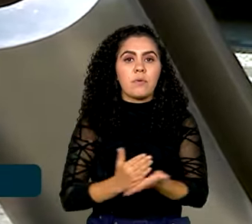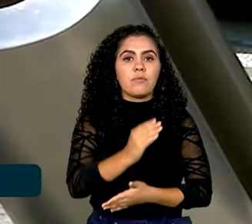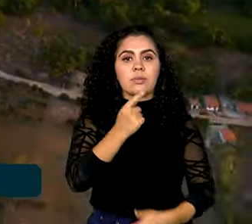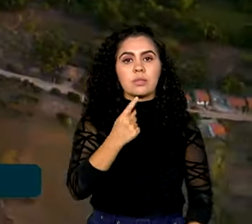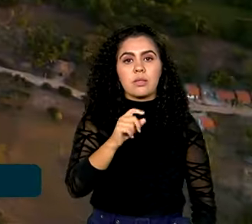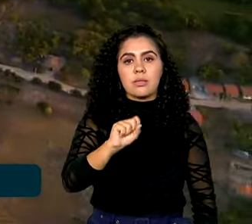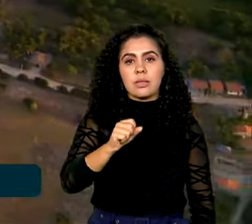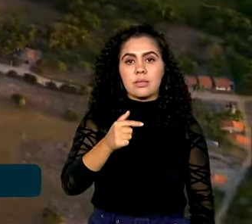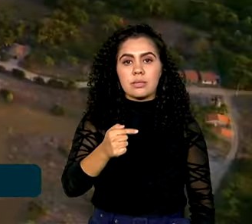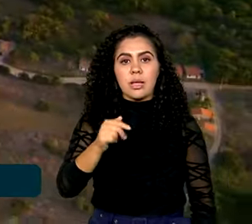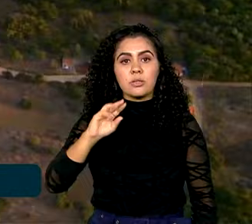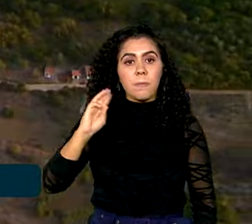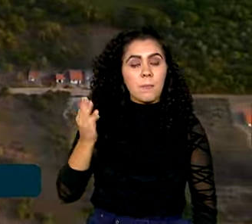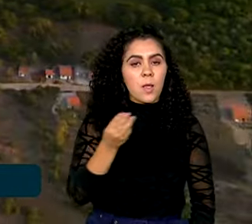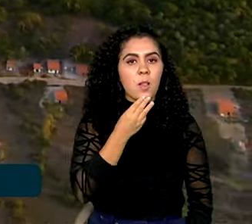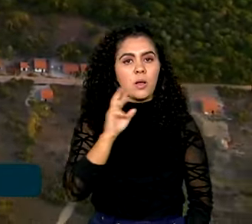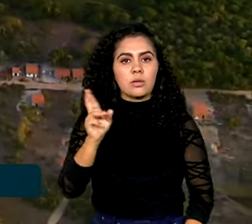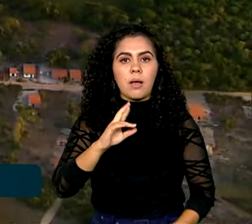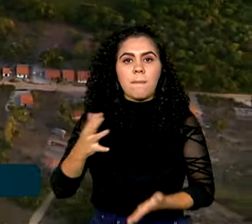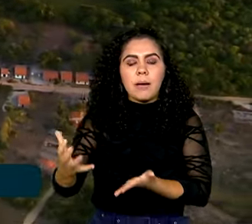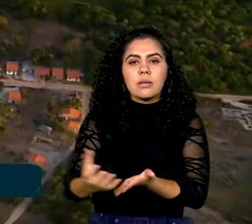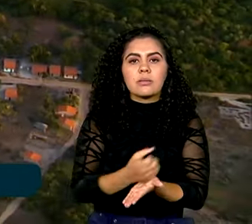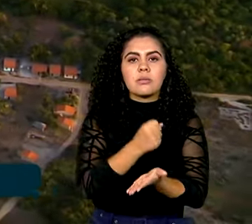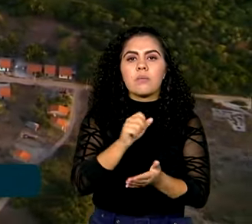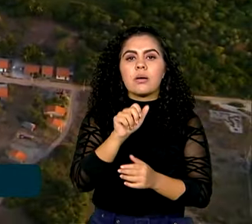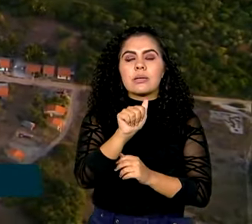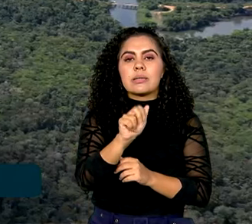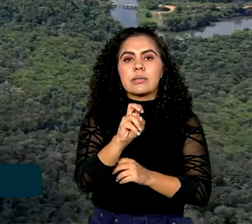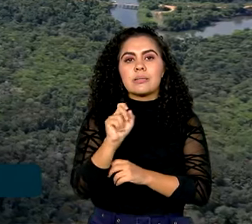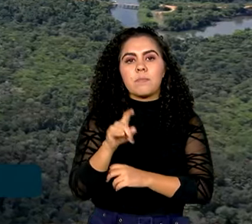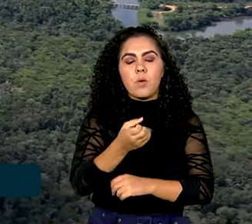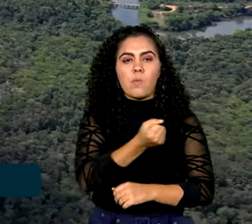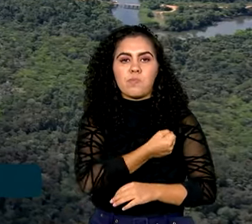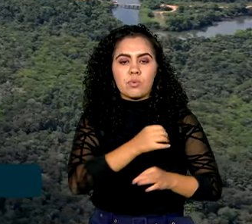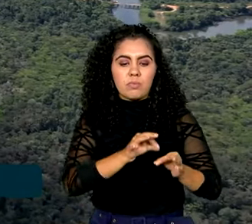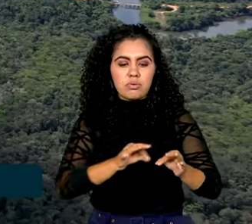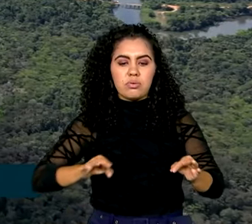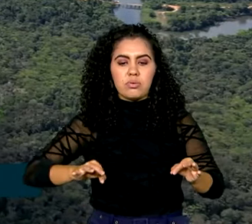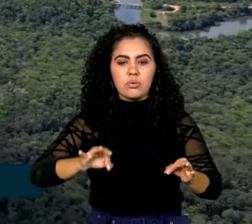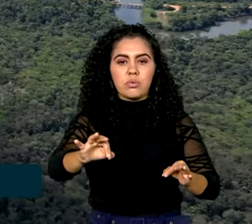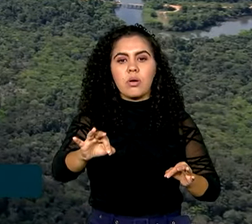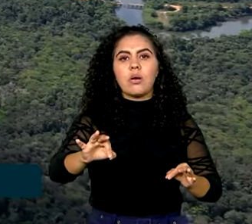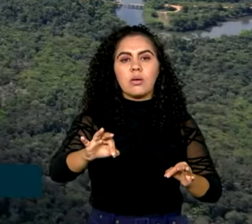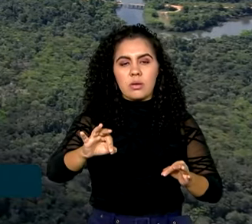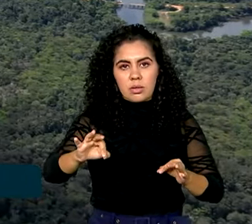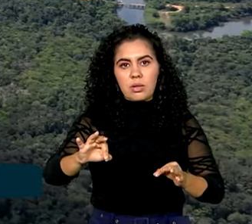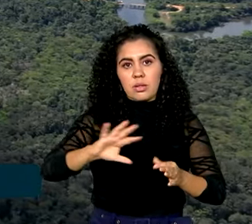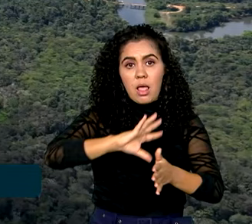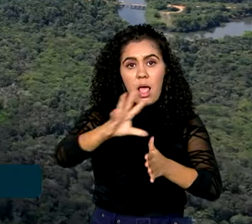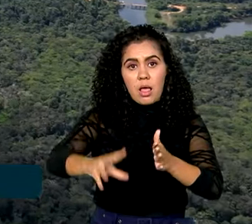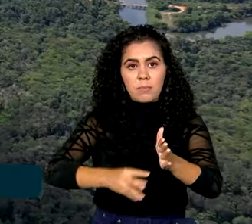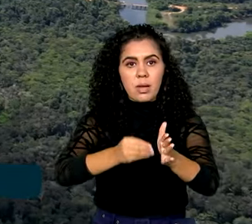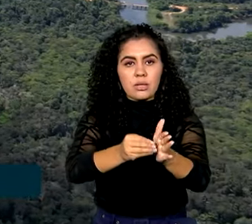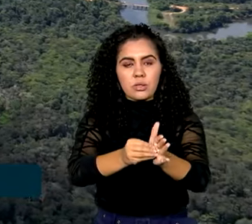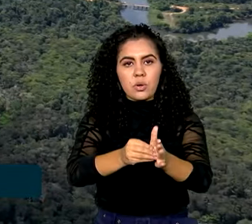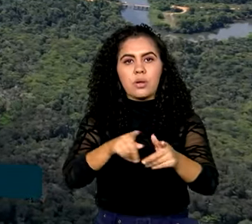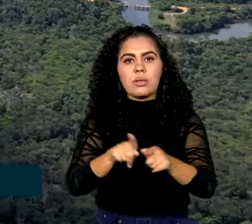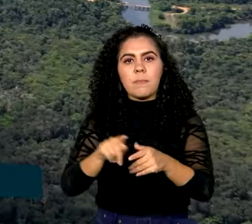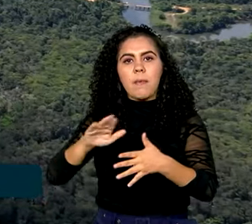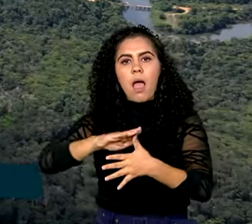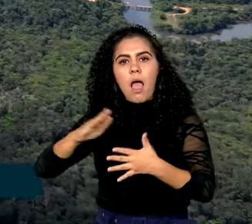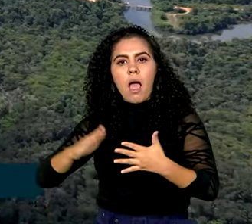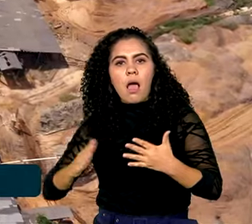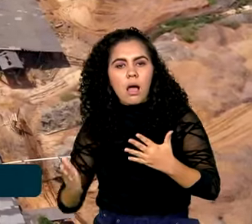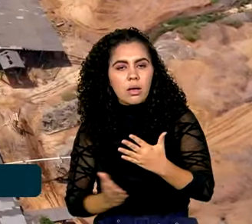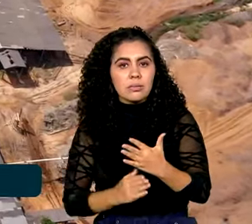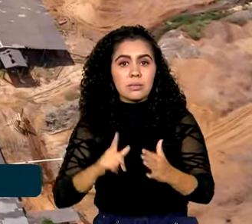de reais para restaurar 15 mil hectares de florestas na Amazônia e na Mata Atlântica, o que equivale à área de